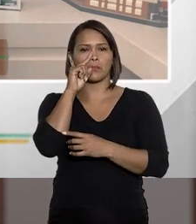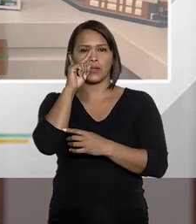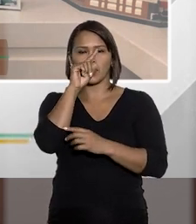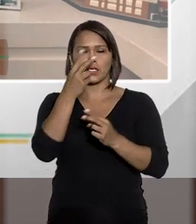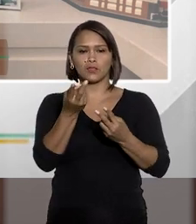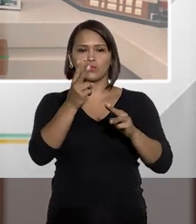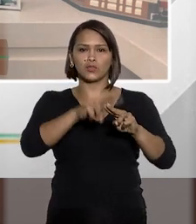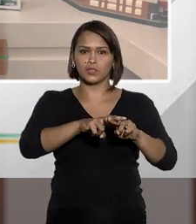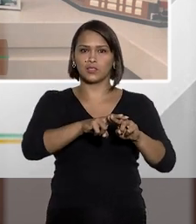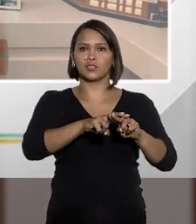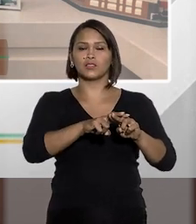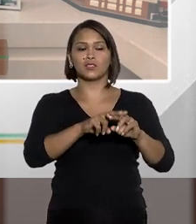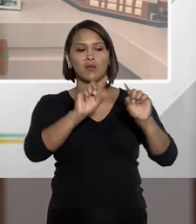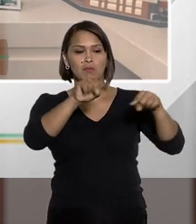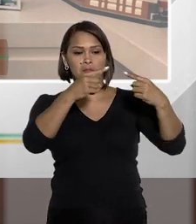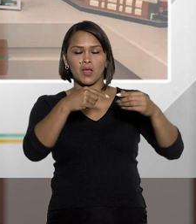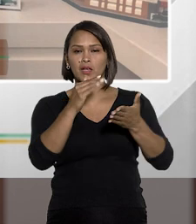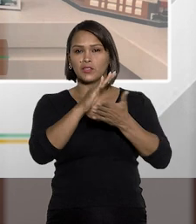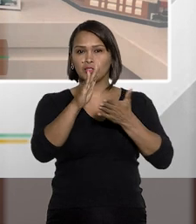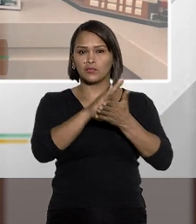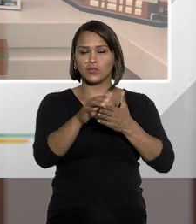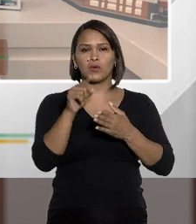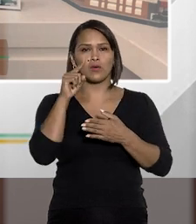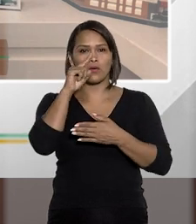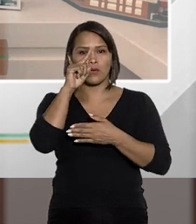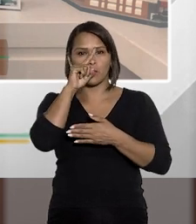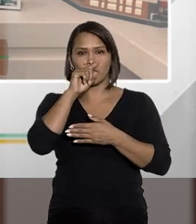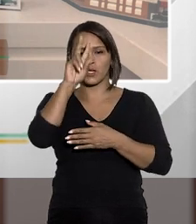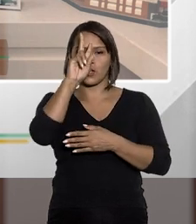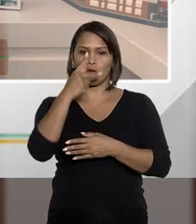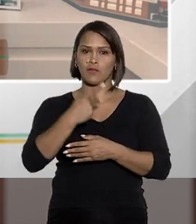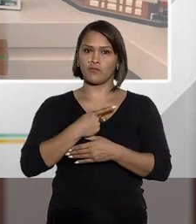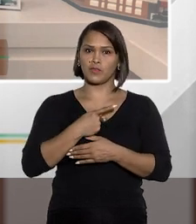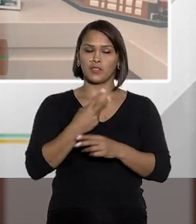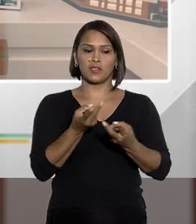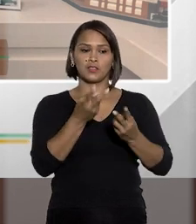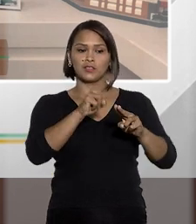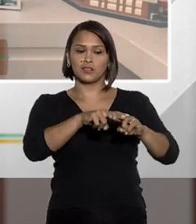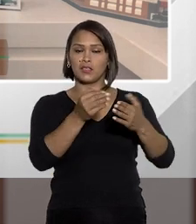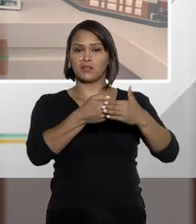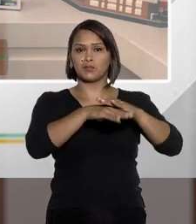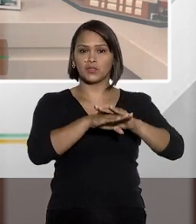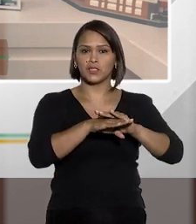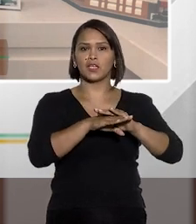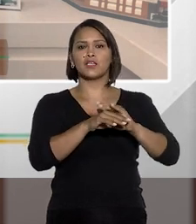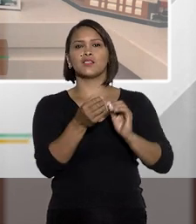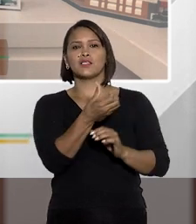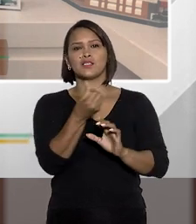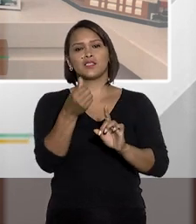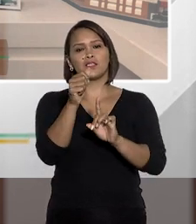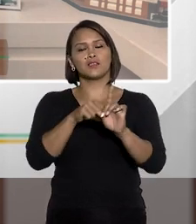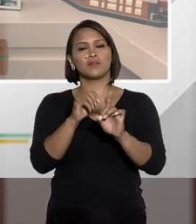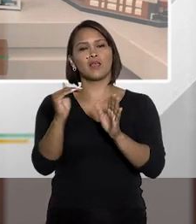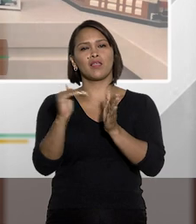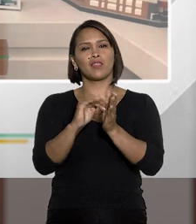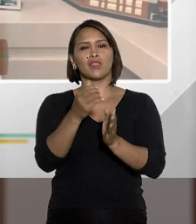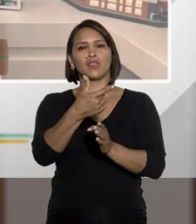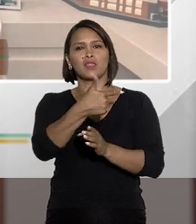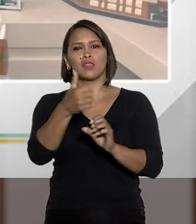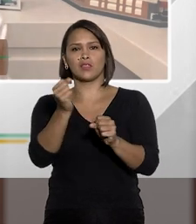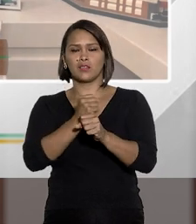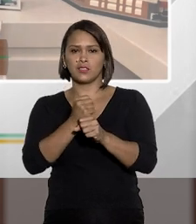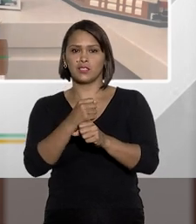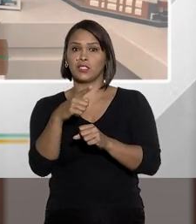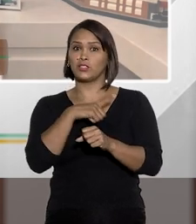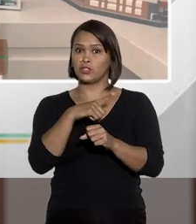houver resistência à prisão, internação, apreensão, ameaça de fuga ou risco à integridade do preso internado ou apreendido. Pena detenção de seis meses a dois anos.